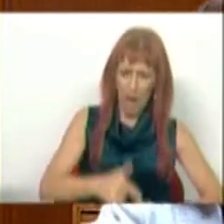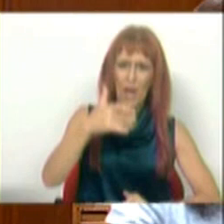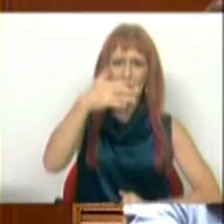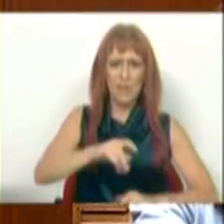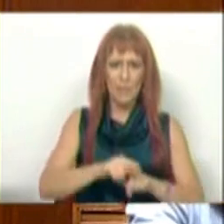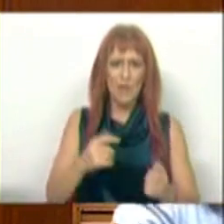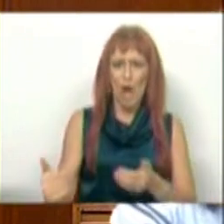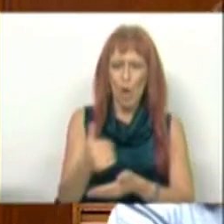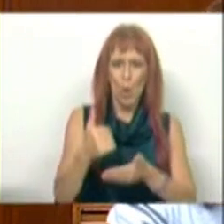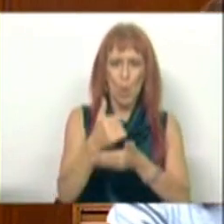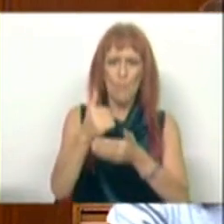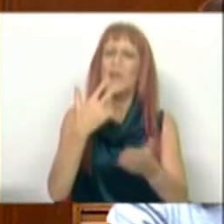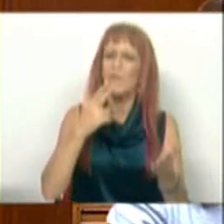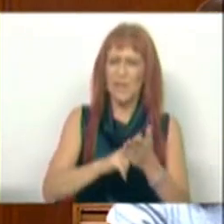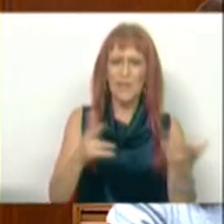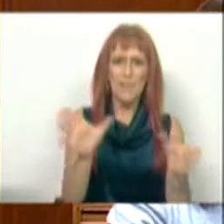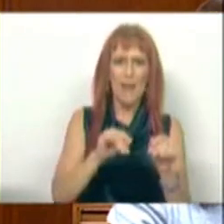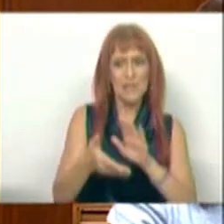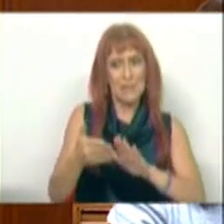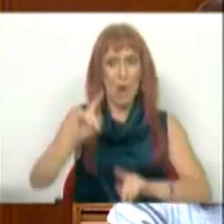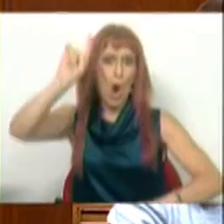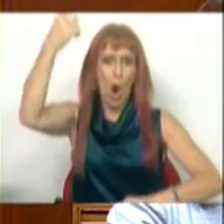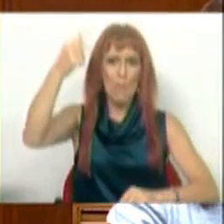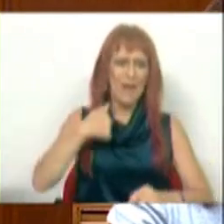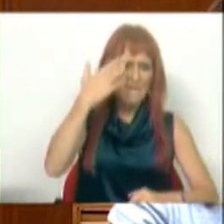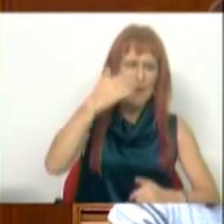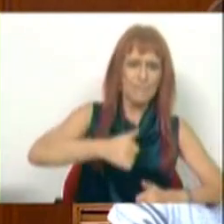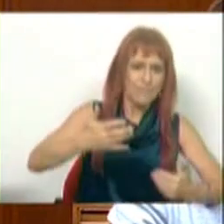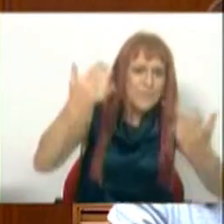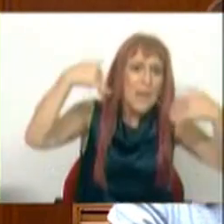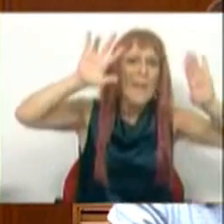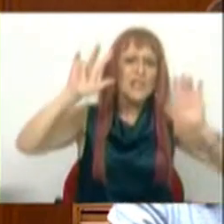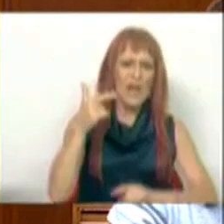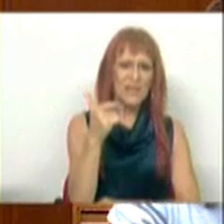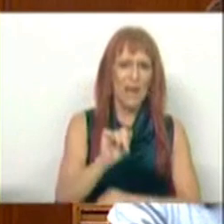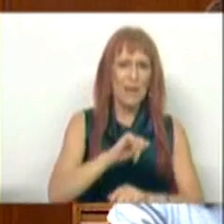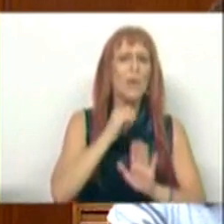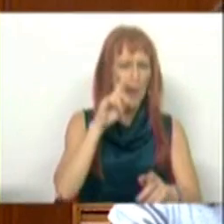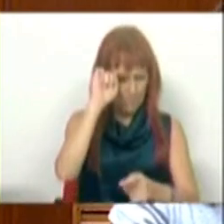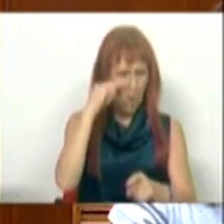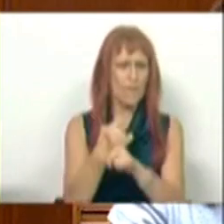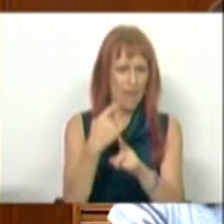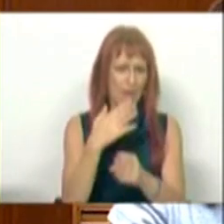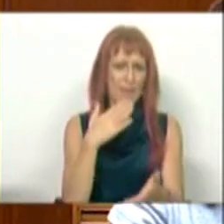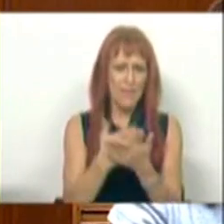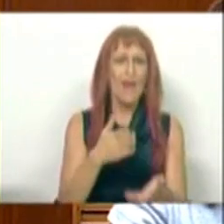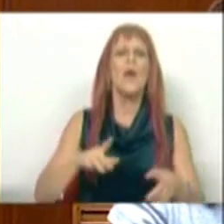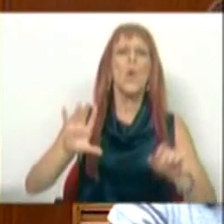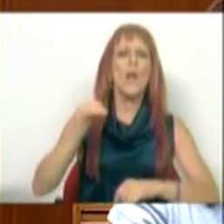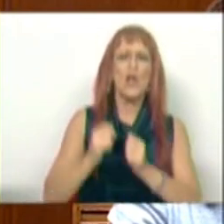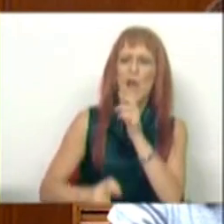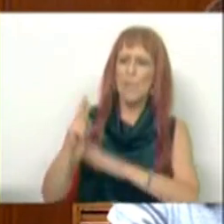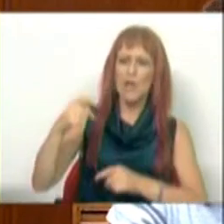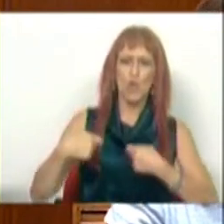TAP está a recuperar, é verdade, mais depressa do que que estava previsto. Mas a TAP ainda dá prejuízo. Quando nós